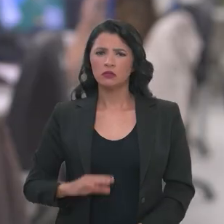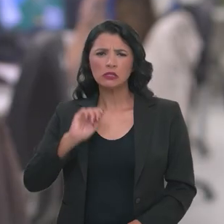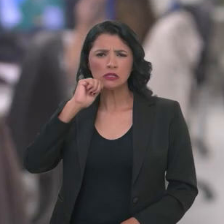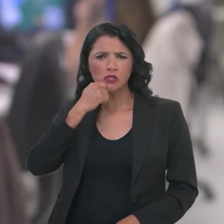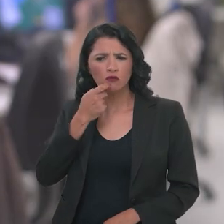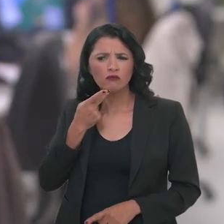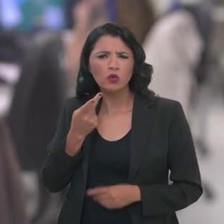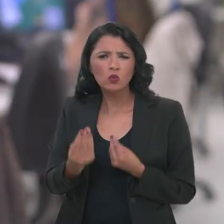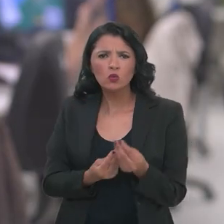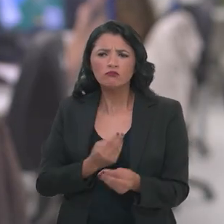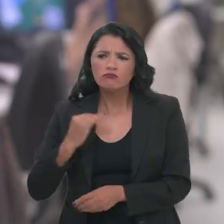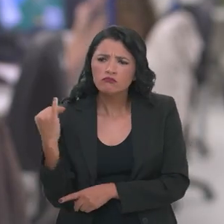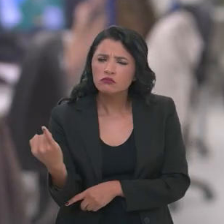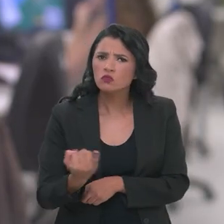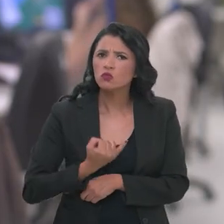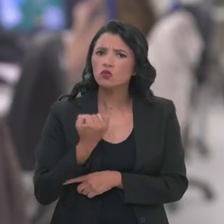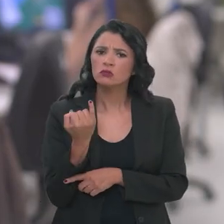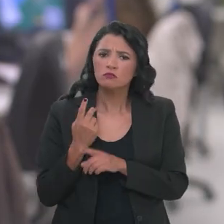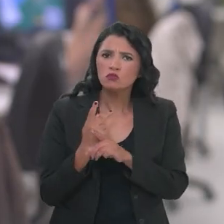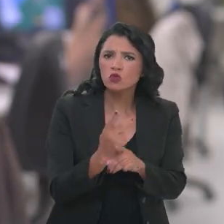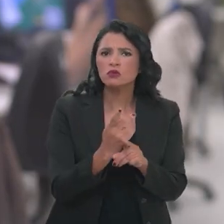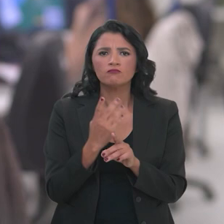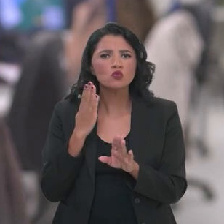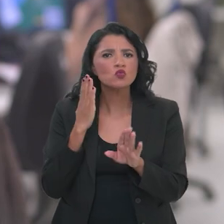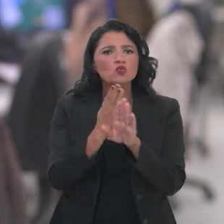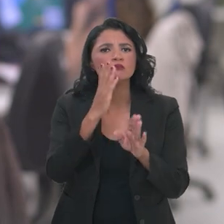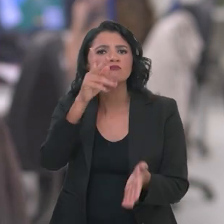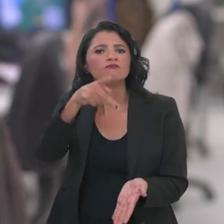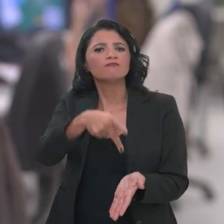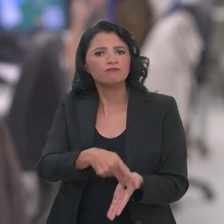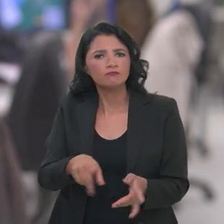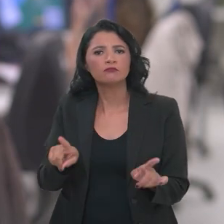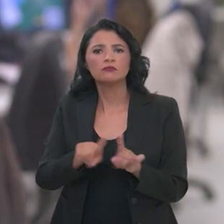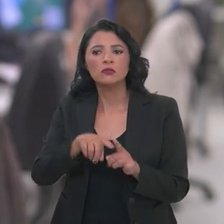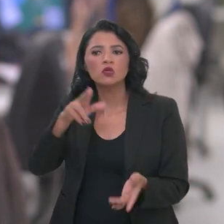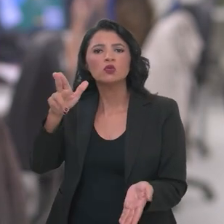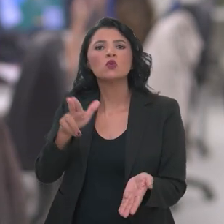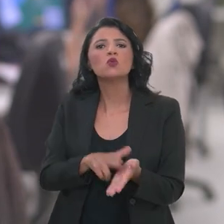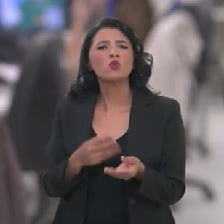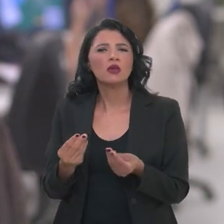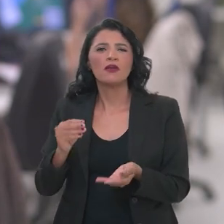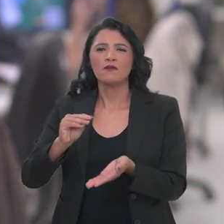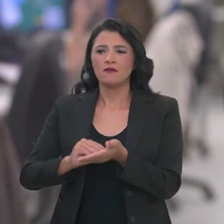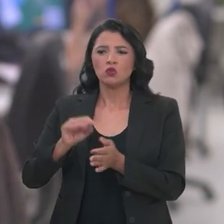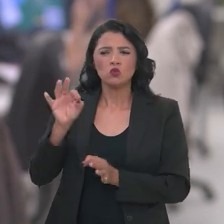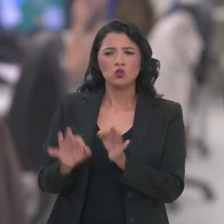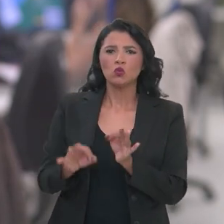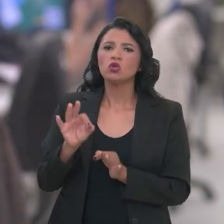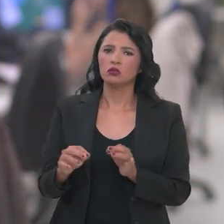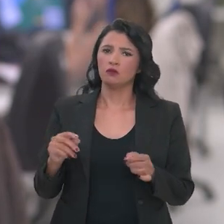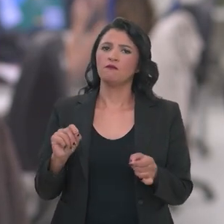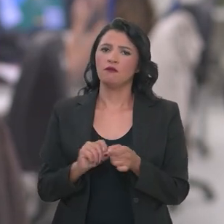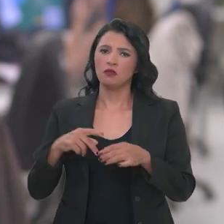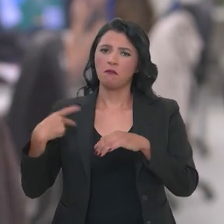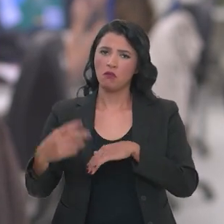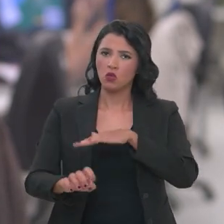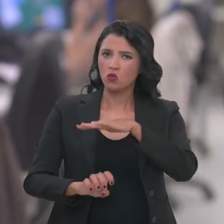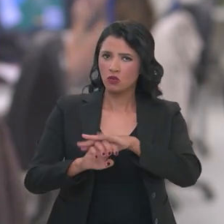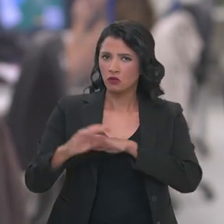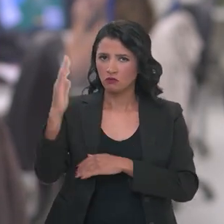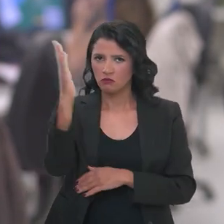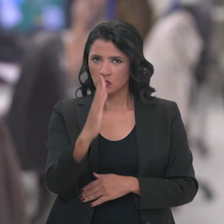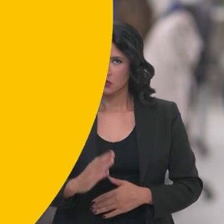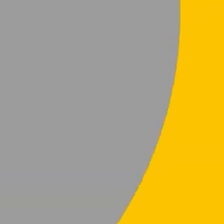reforçou a importância da busca pela verdade e reconhecimento das injustiças praticadas pelo Estado